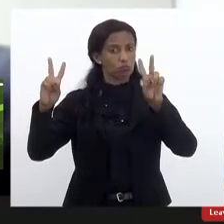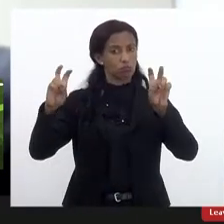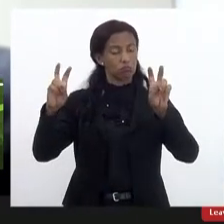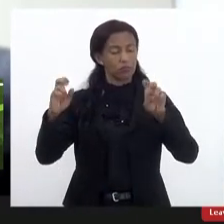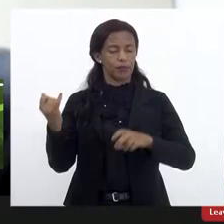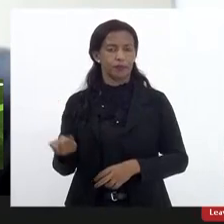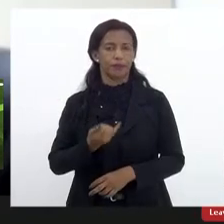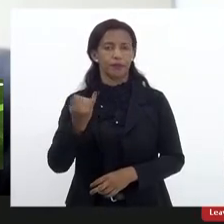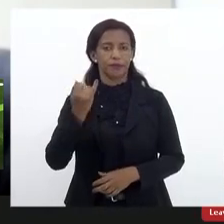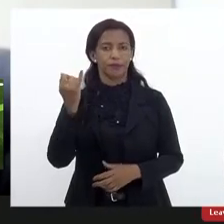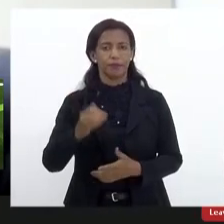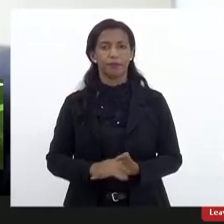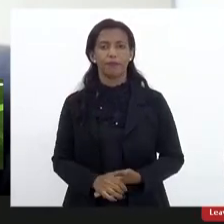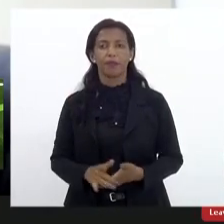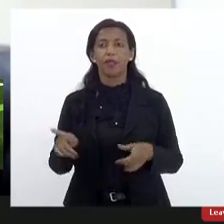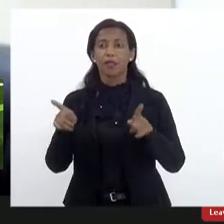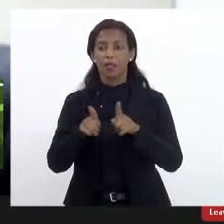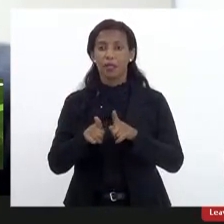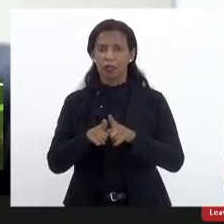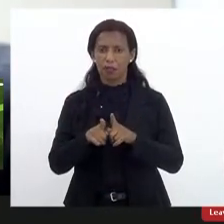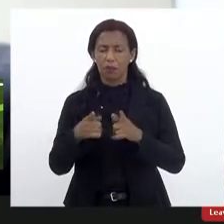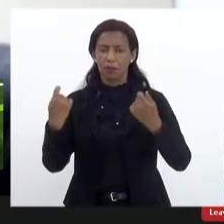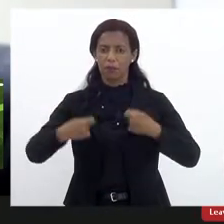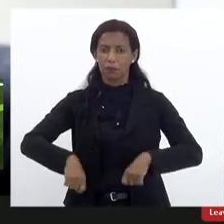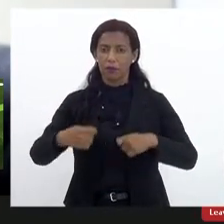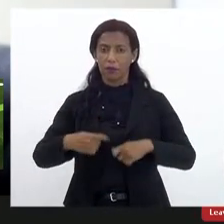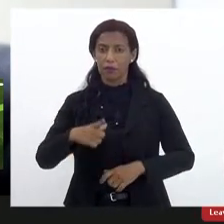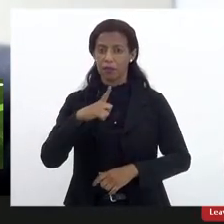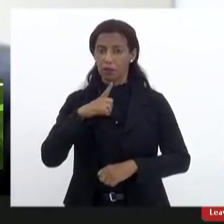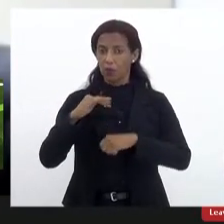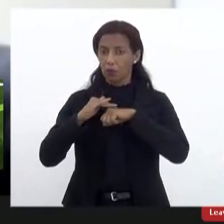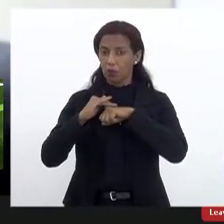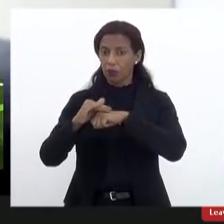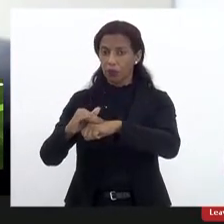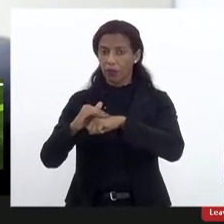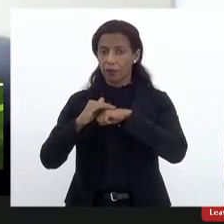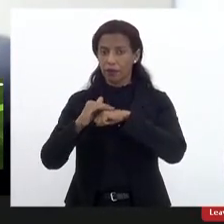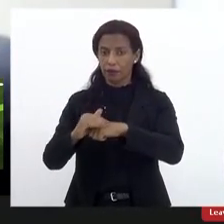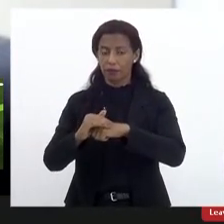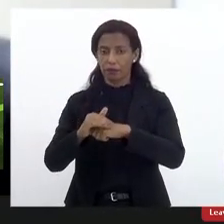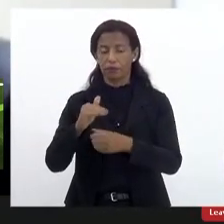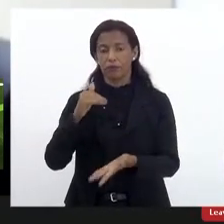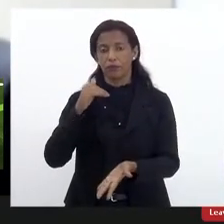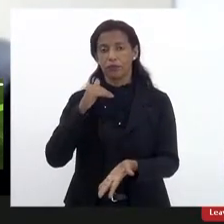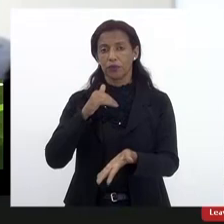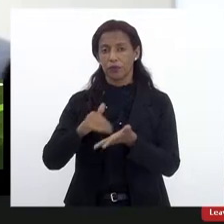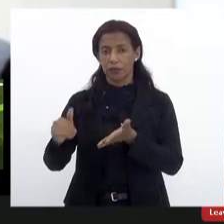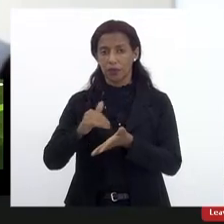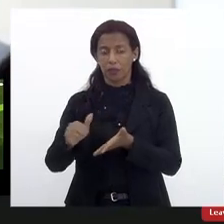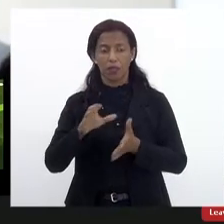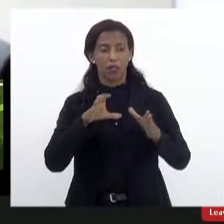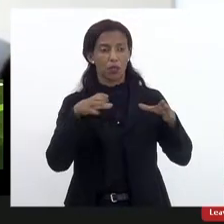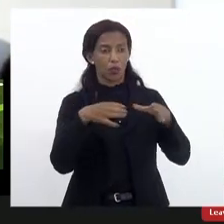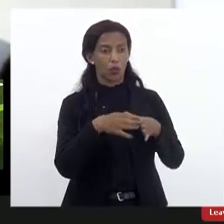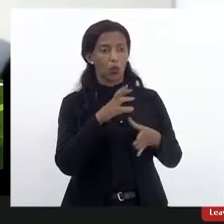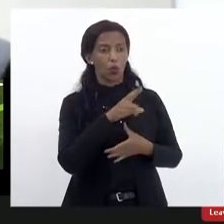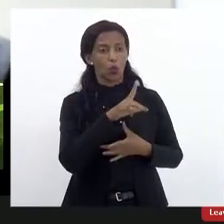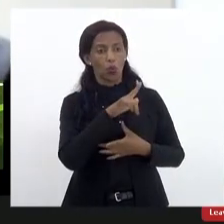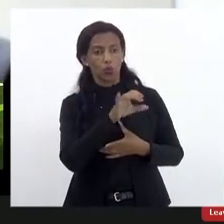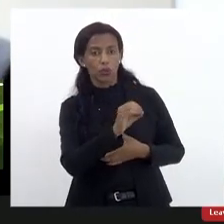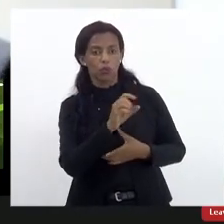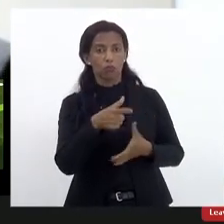importante. e também coloco aqui a necessidade de a gente ter uma conversa com a Secretaria e com o Conselho antes